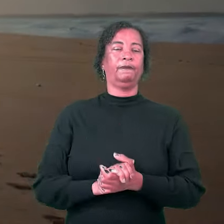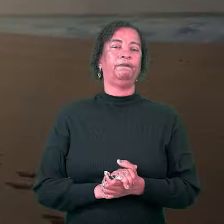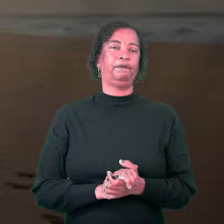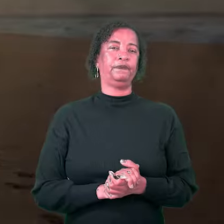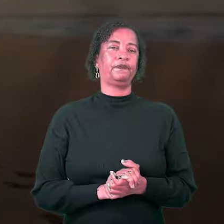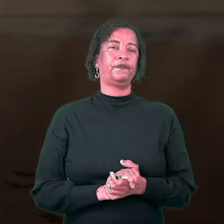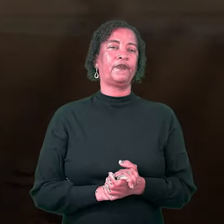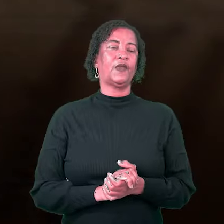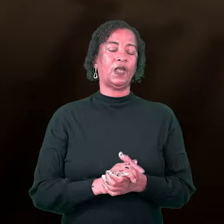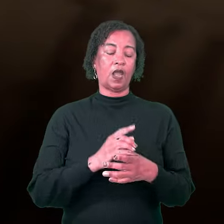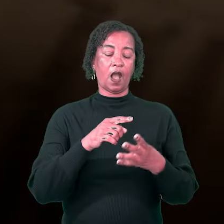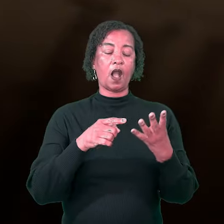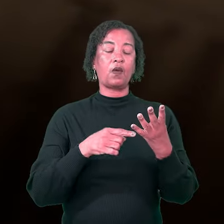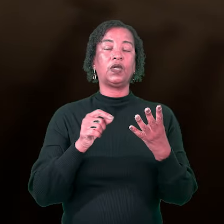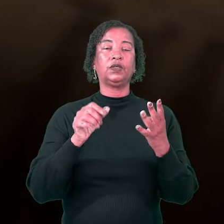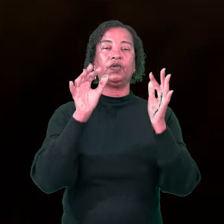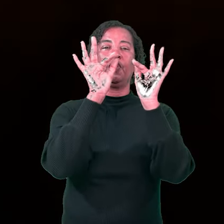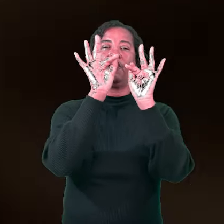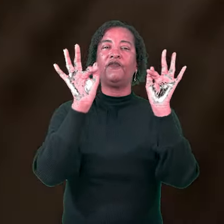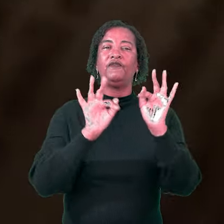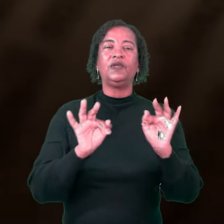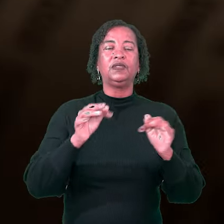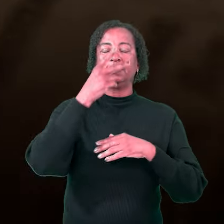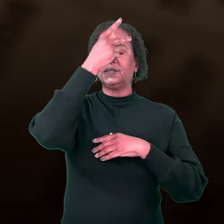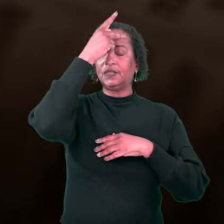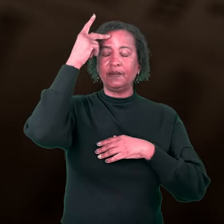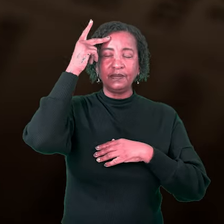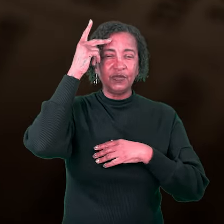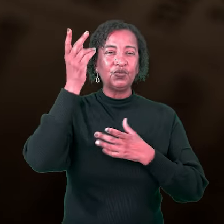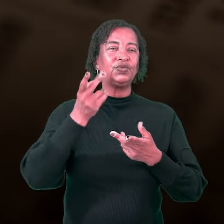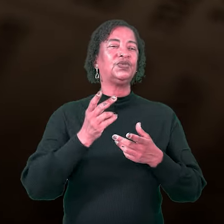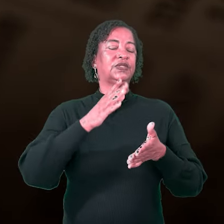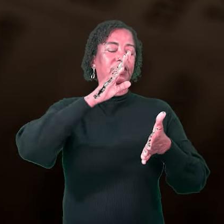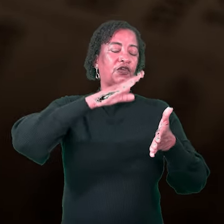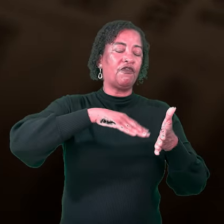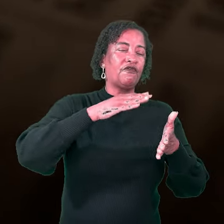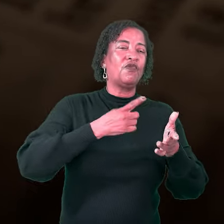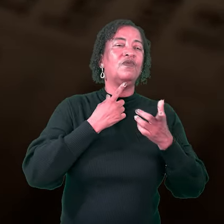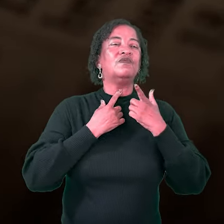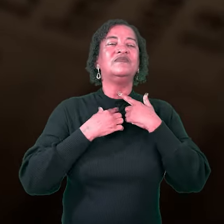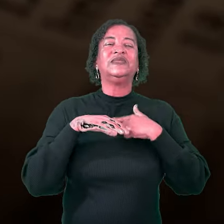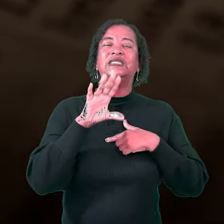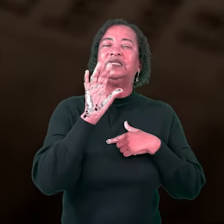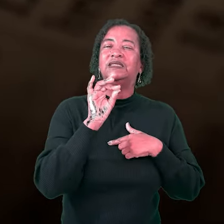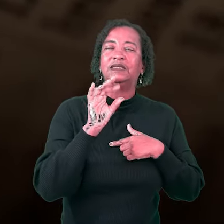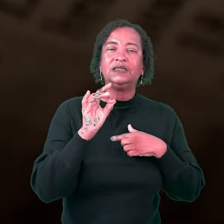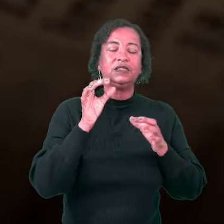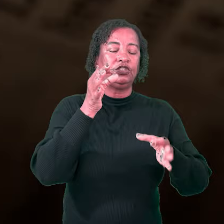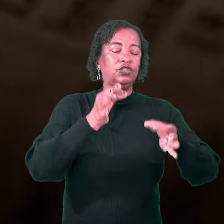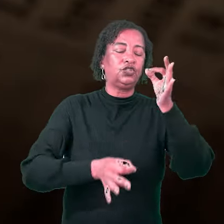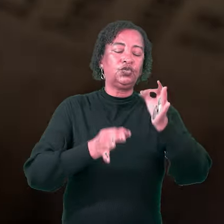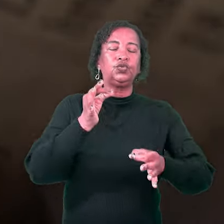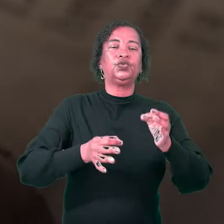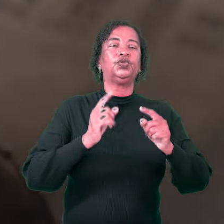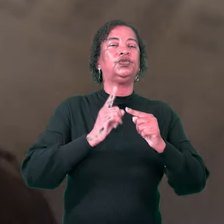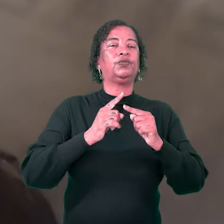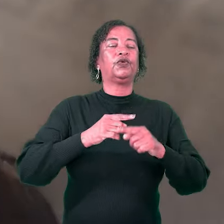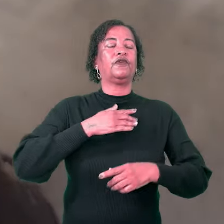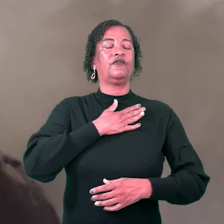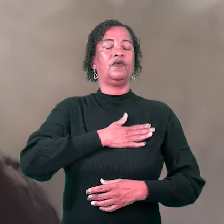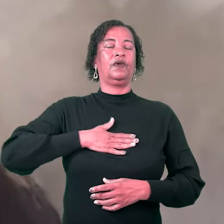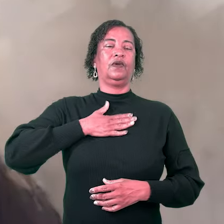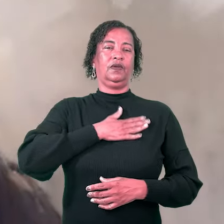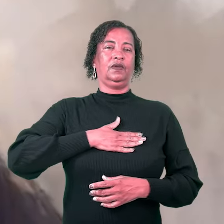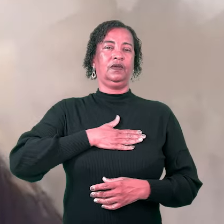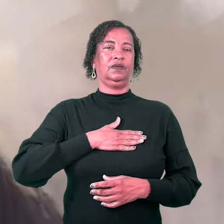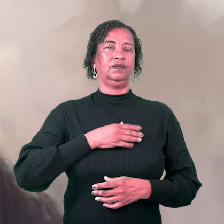bem-aventurança é Bem-aventurados os que têm fome e sede de justiça, pois serão satisfeitos. A terceira e a